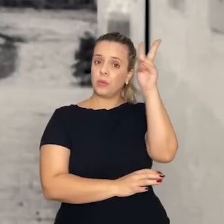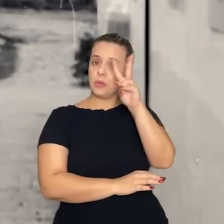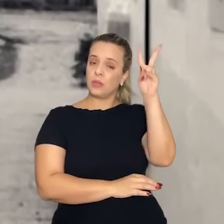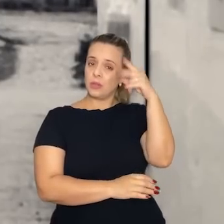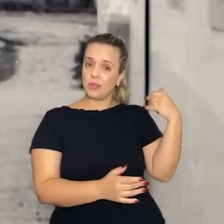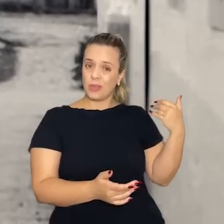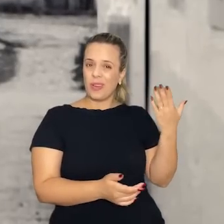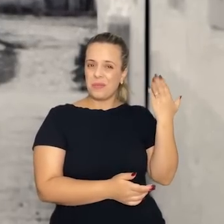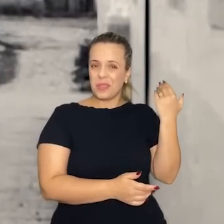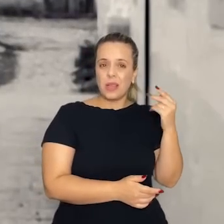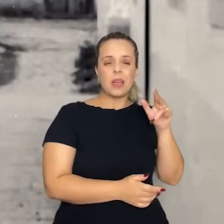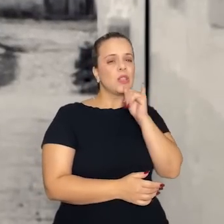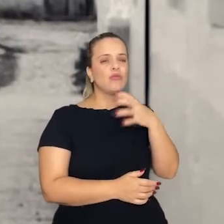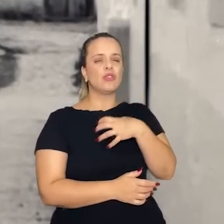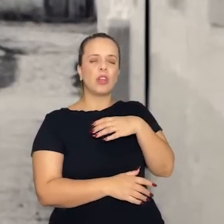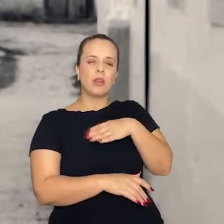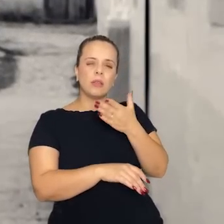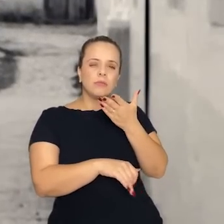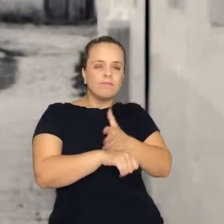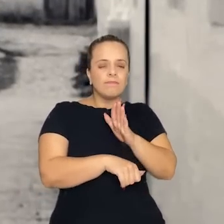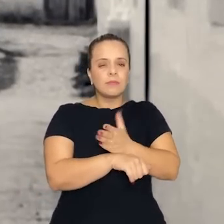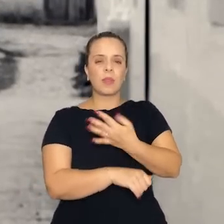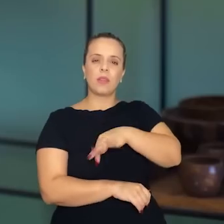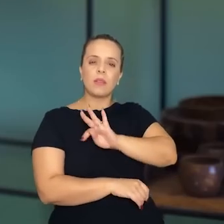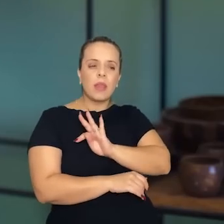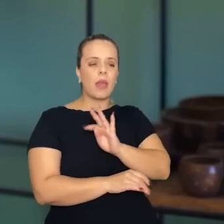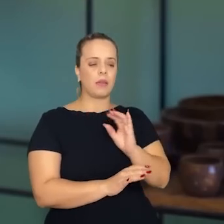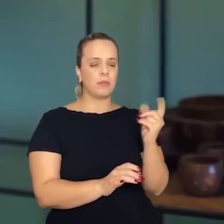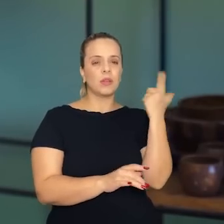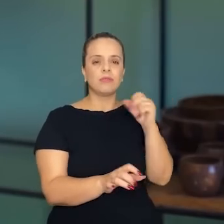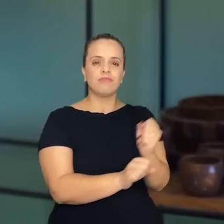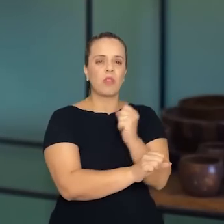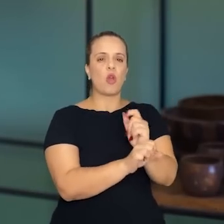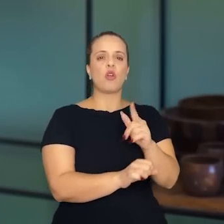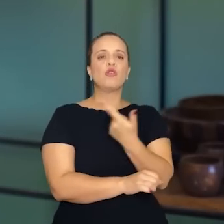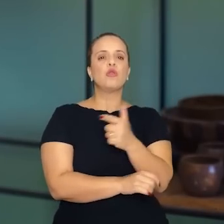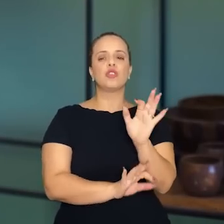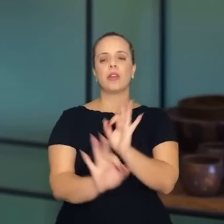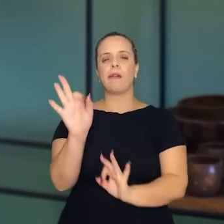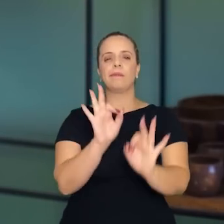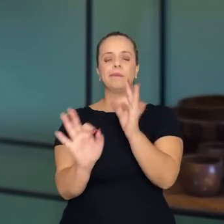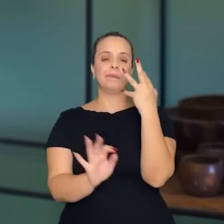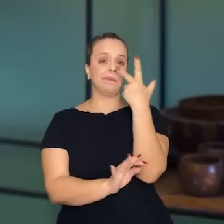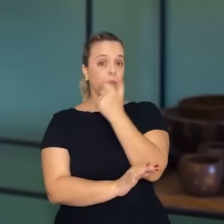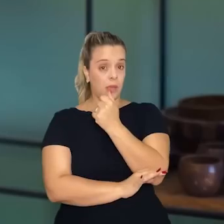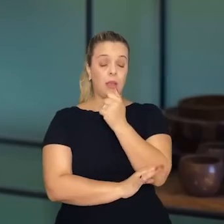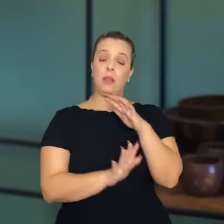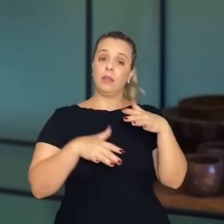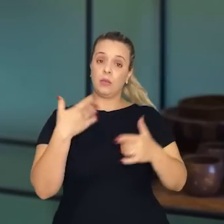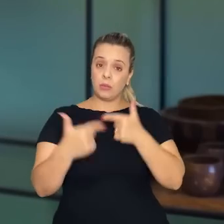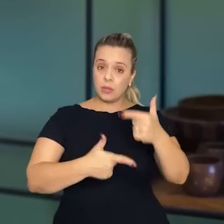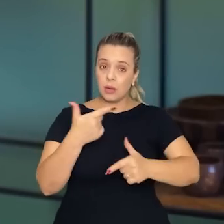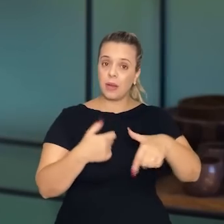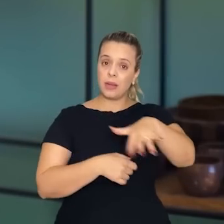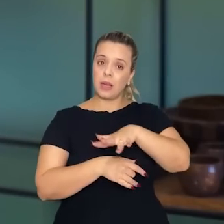muito mais uma técnica construtiva do que efetivamente um cuidado estético. Essa parte da construção mesmo, a grande parte era